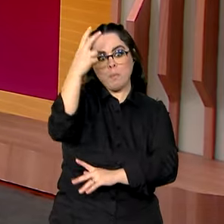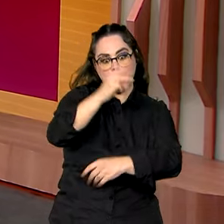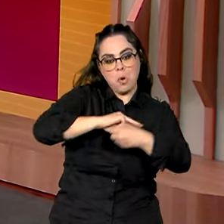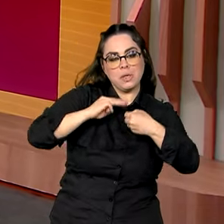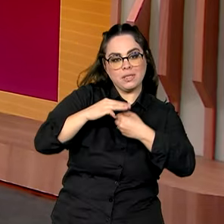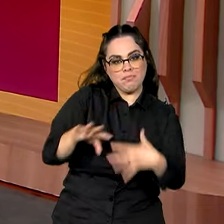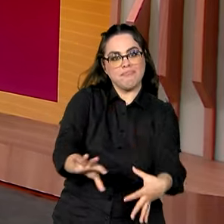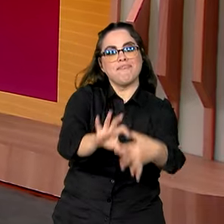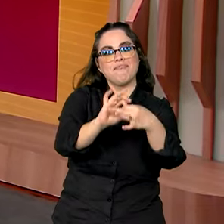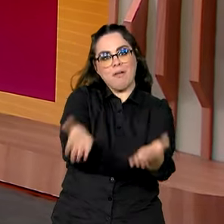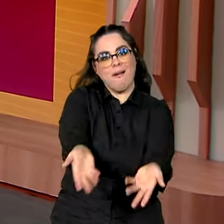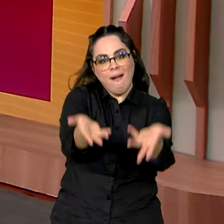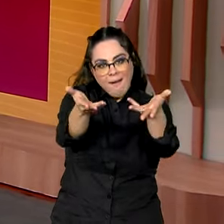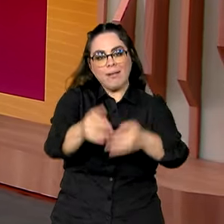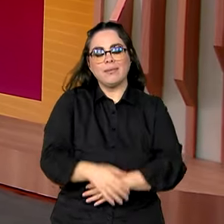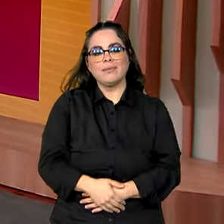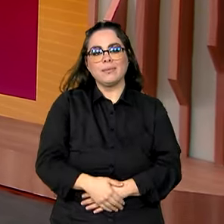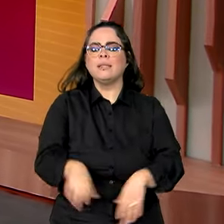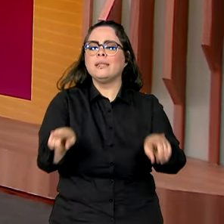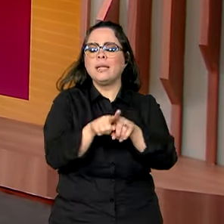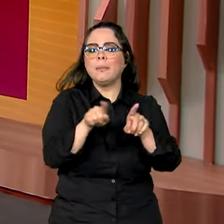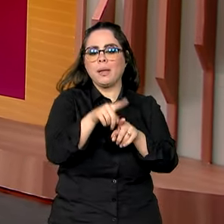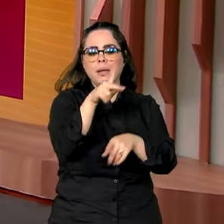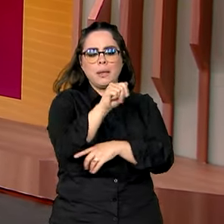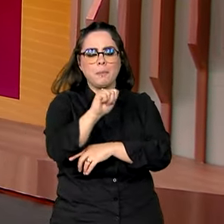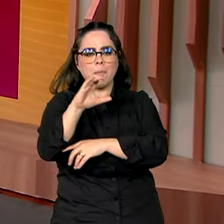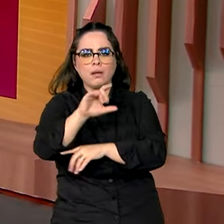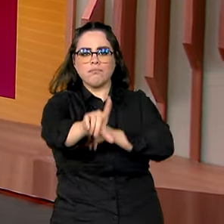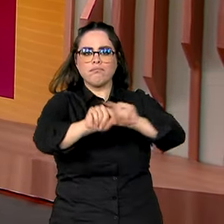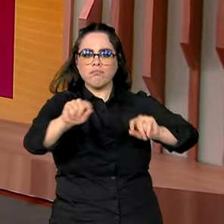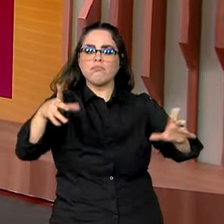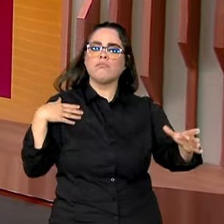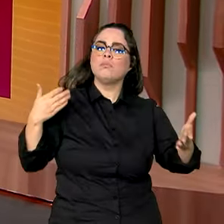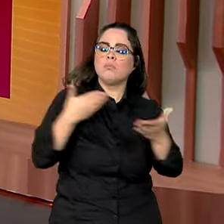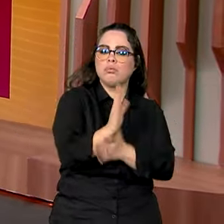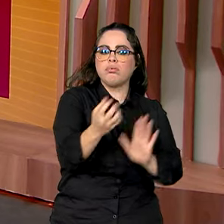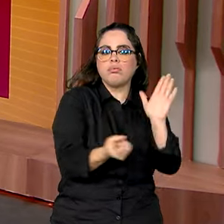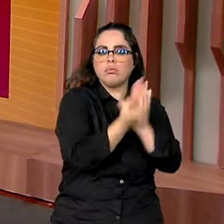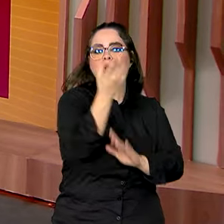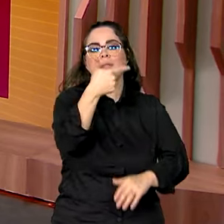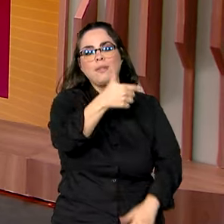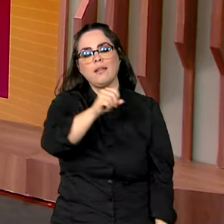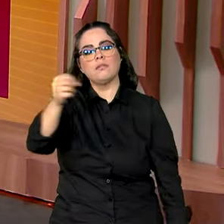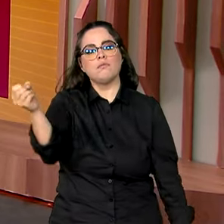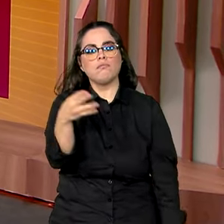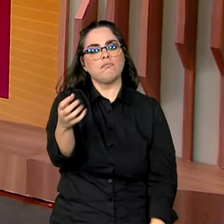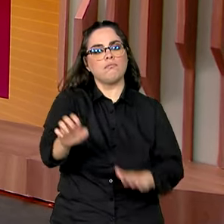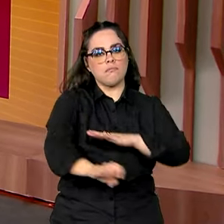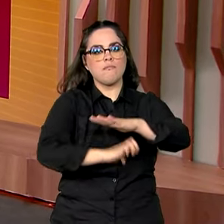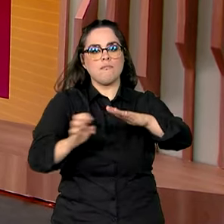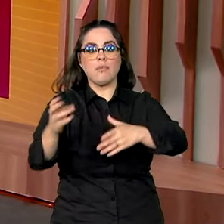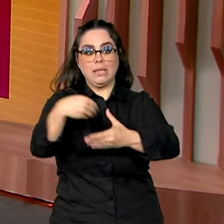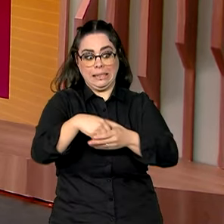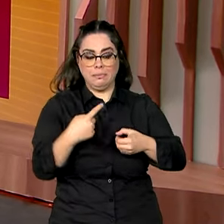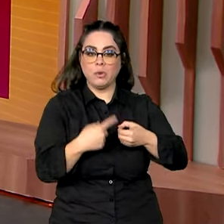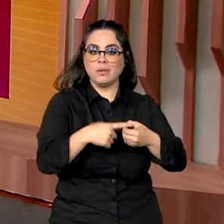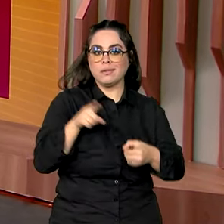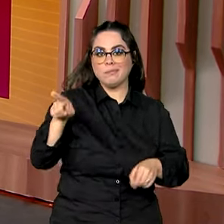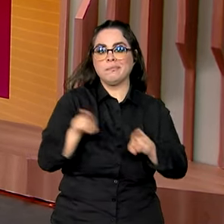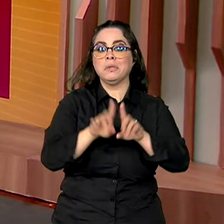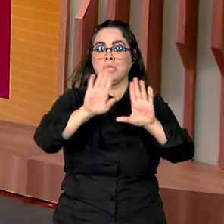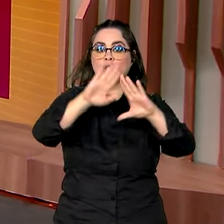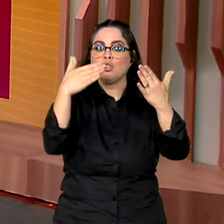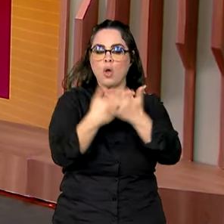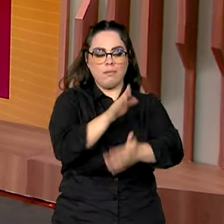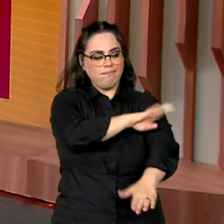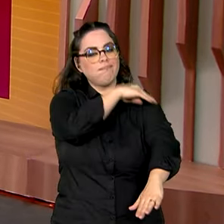município. Por fim, o PAC Seleções aprovou a realização de 10 novos empreendimentos em Queimados, incluindo uma